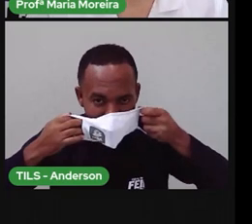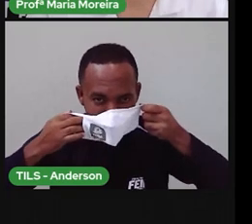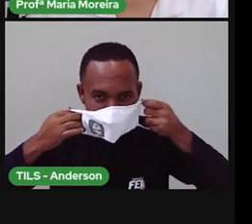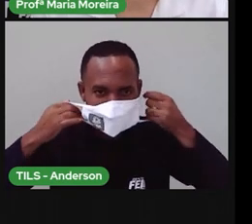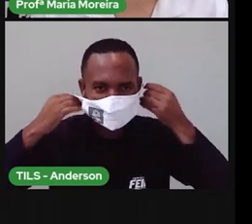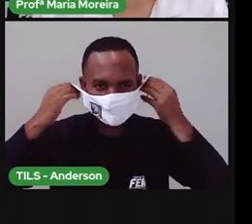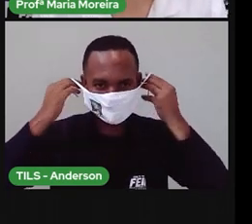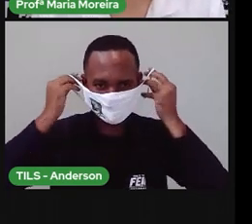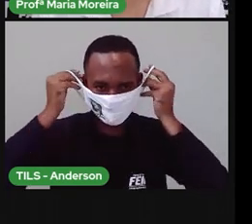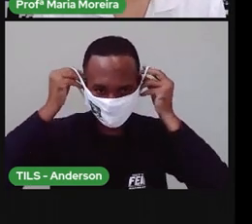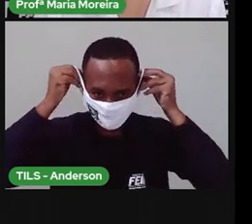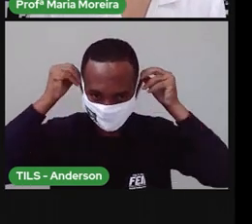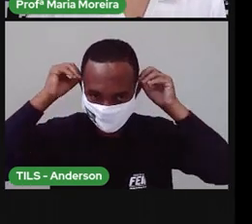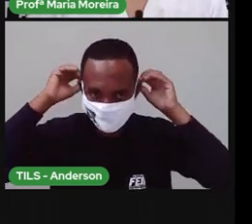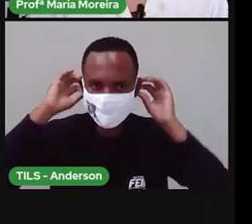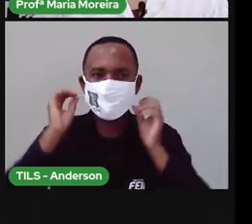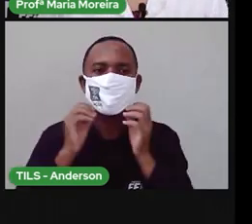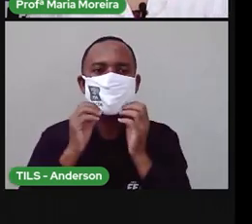Isso, o Anderson roda.